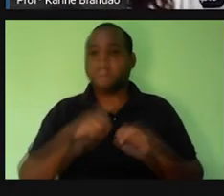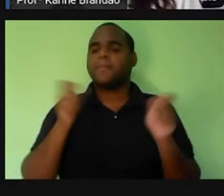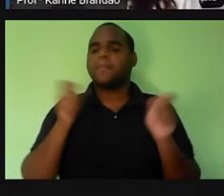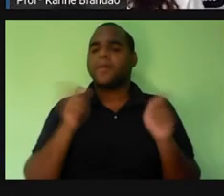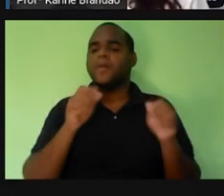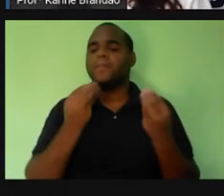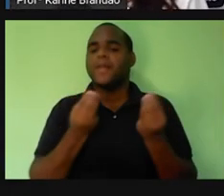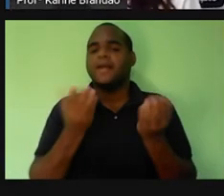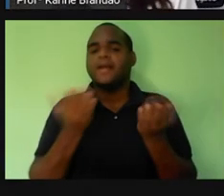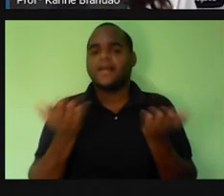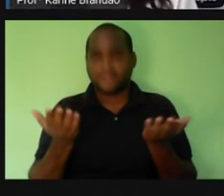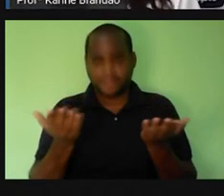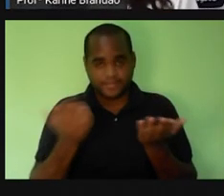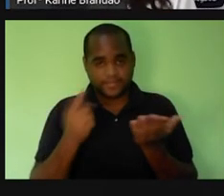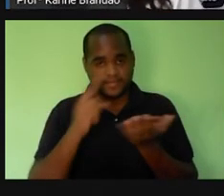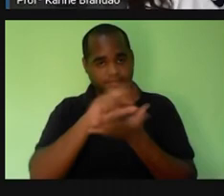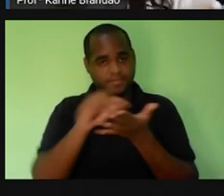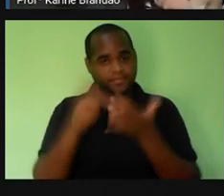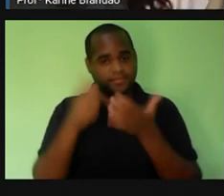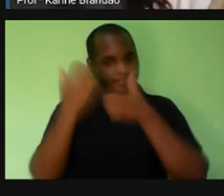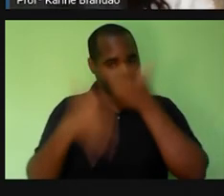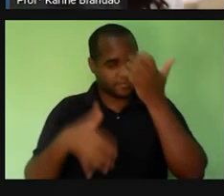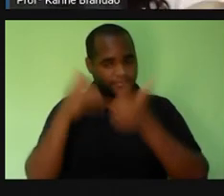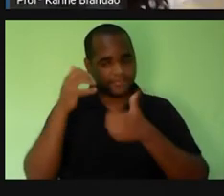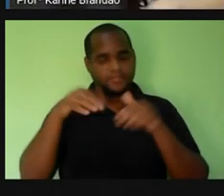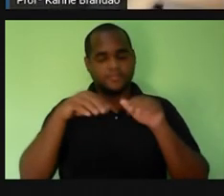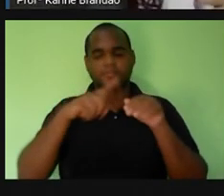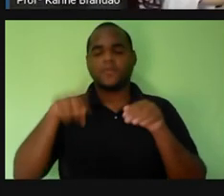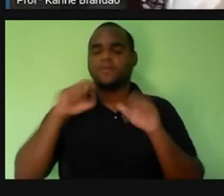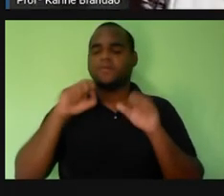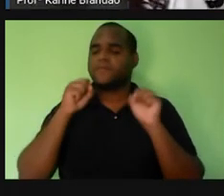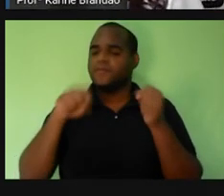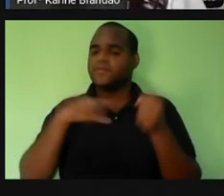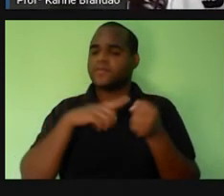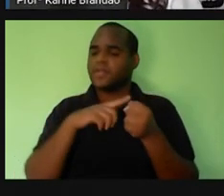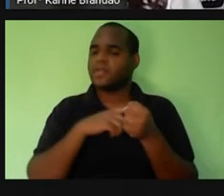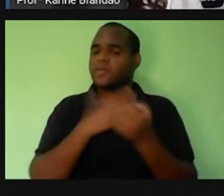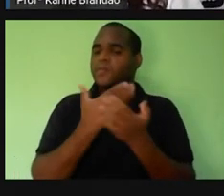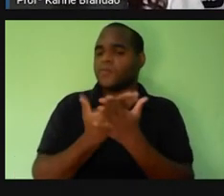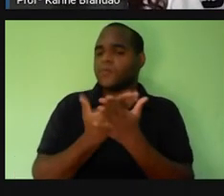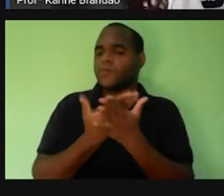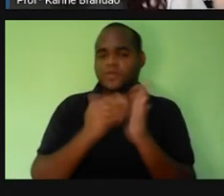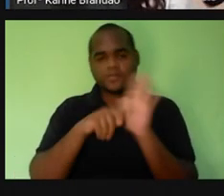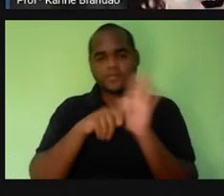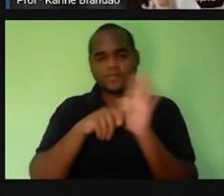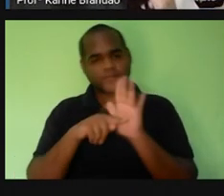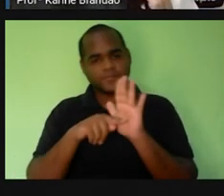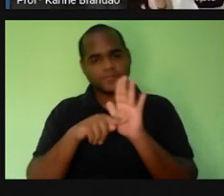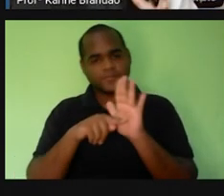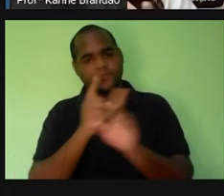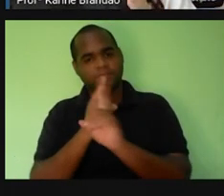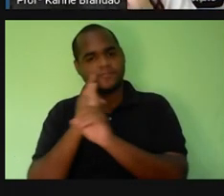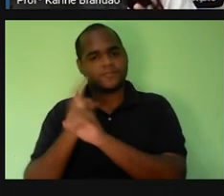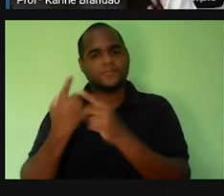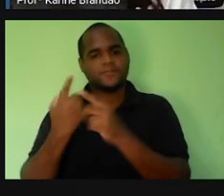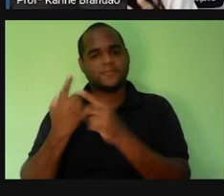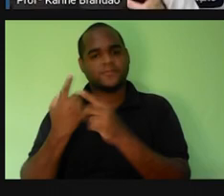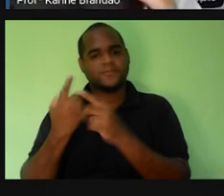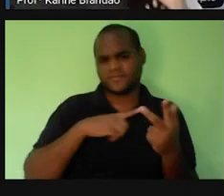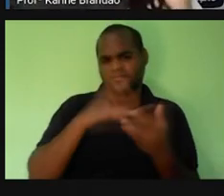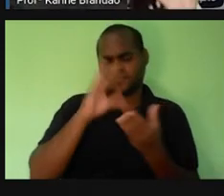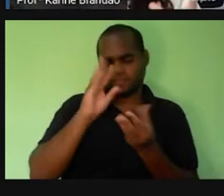gente estudar. Porque, pense só, como é que a gente estudar esse catatal de coisas sem a gente conseguir